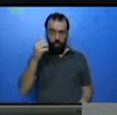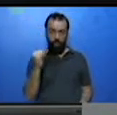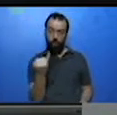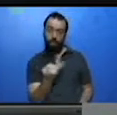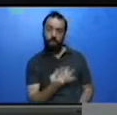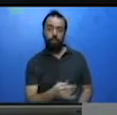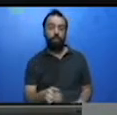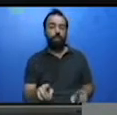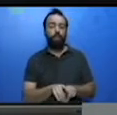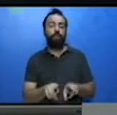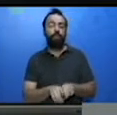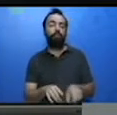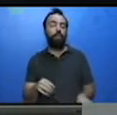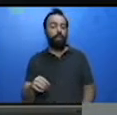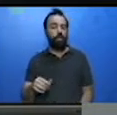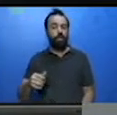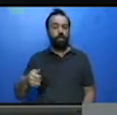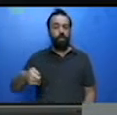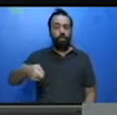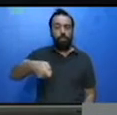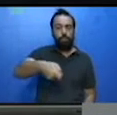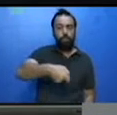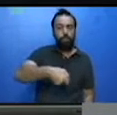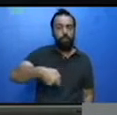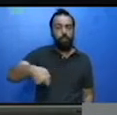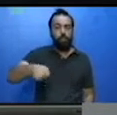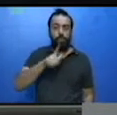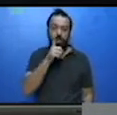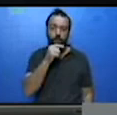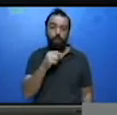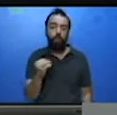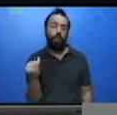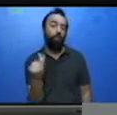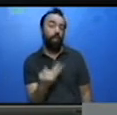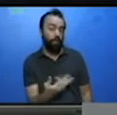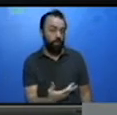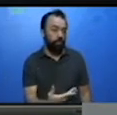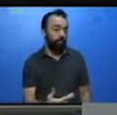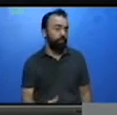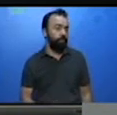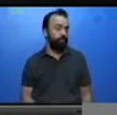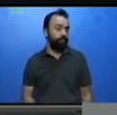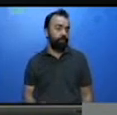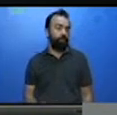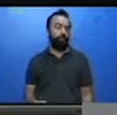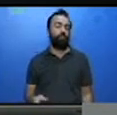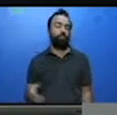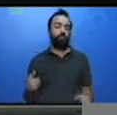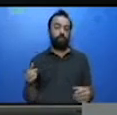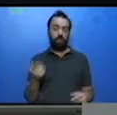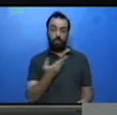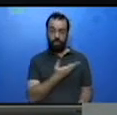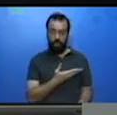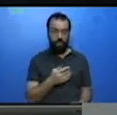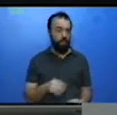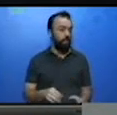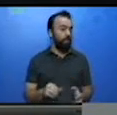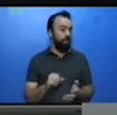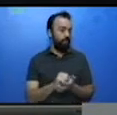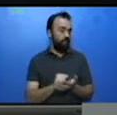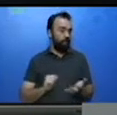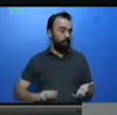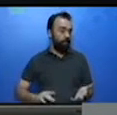2, assinale as opções de plantas que podem ser cultivadas em uma mesma floreira ou no mesmo